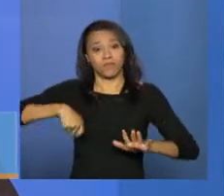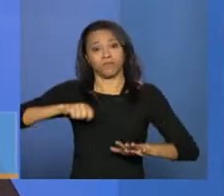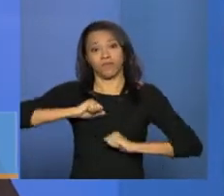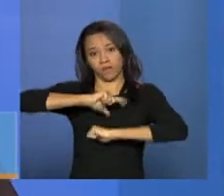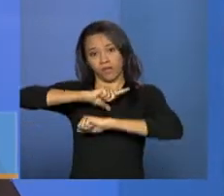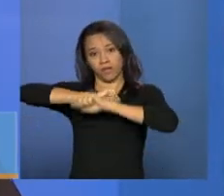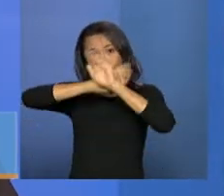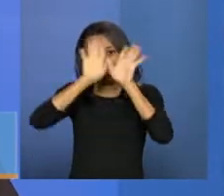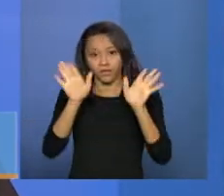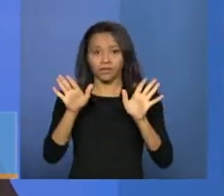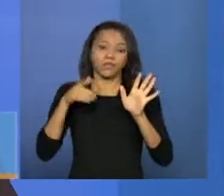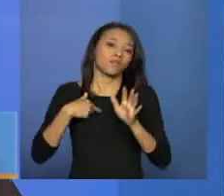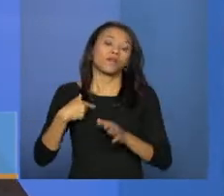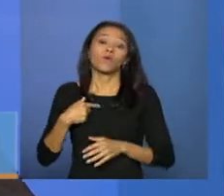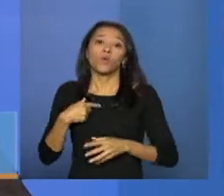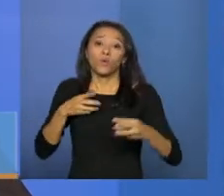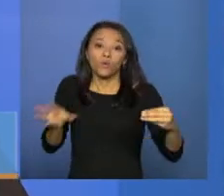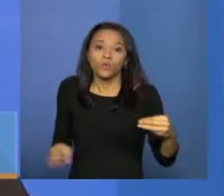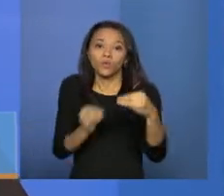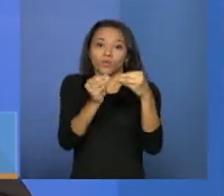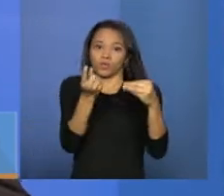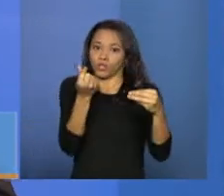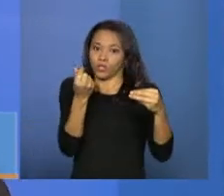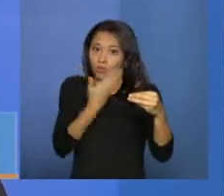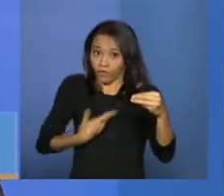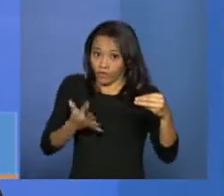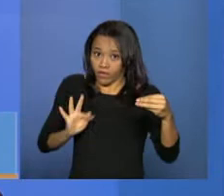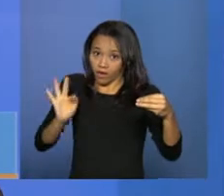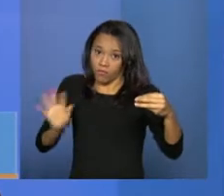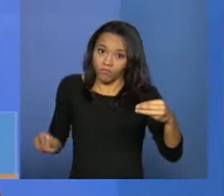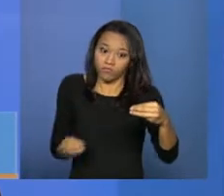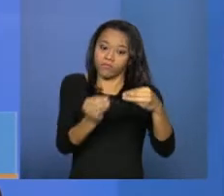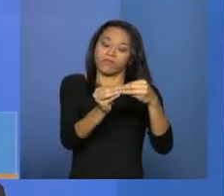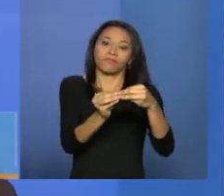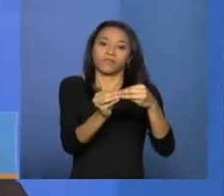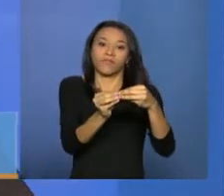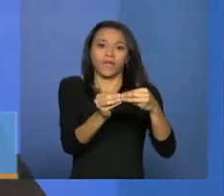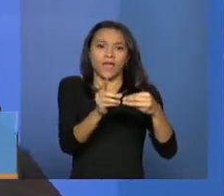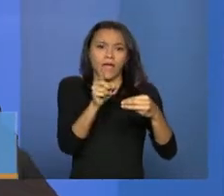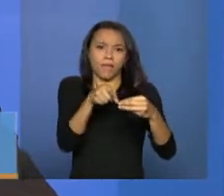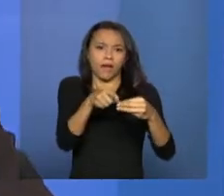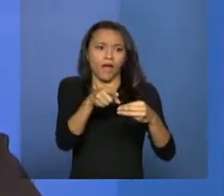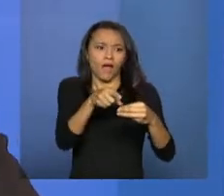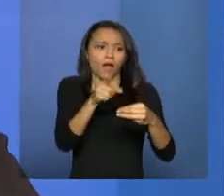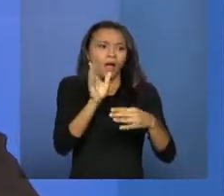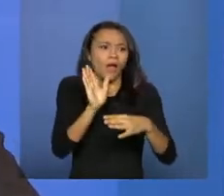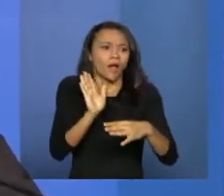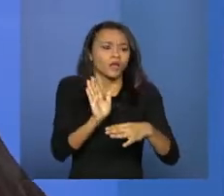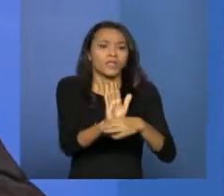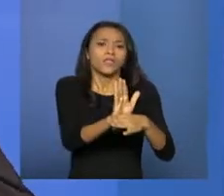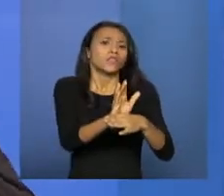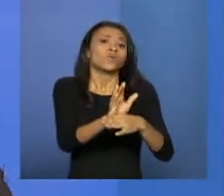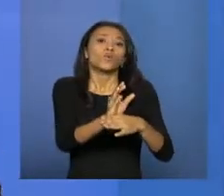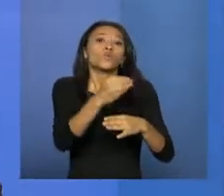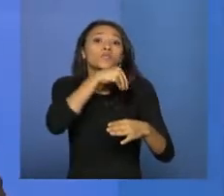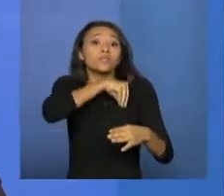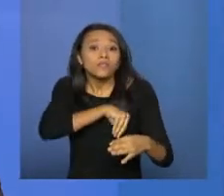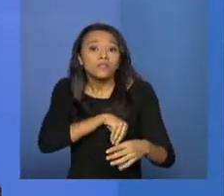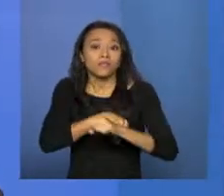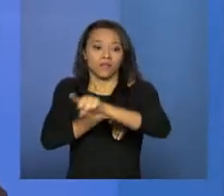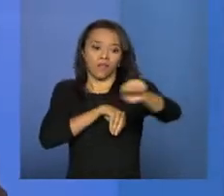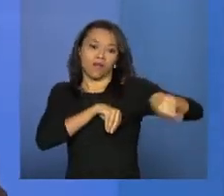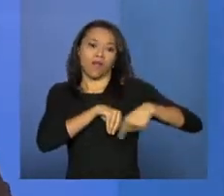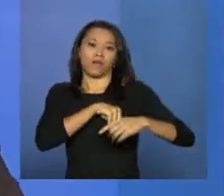O cofinanciamento federal, ele não é o custo do serviço. Ele não é o salário deste